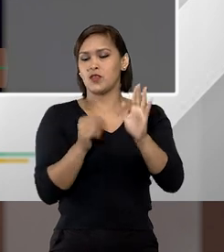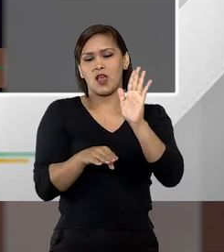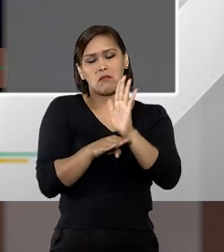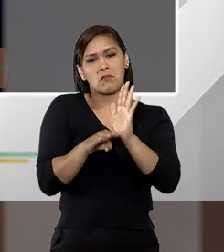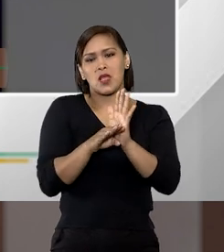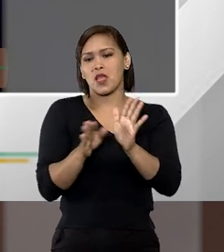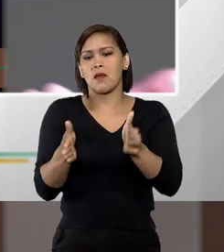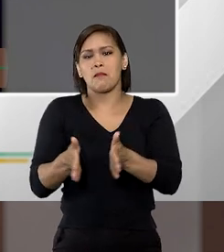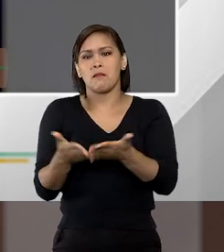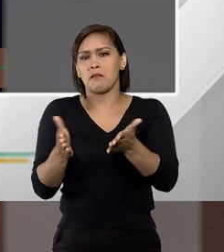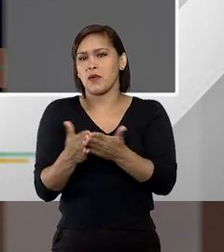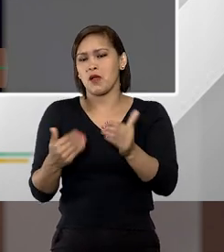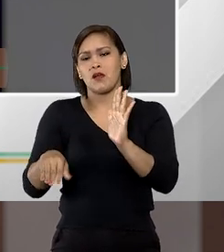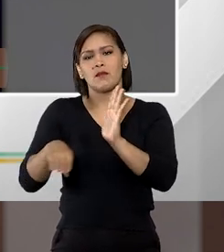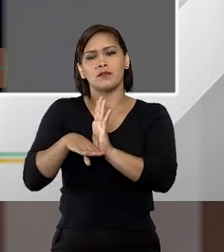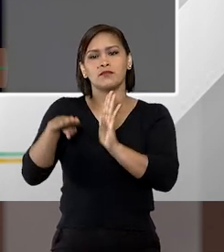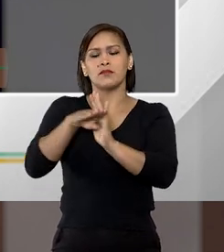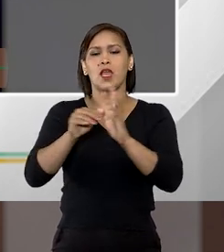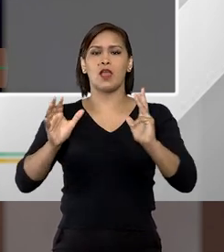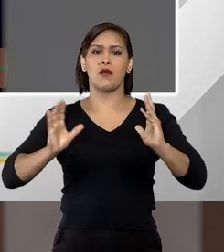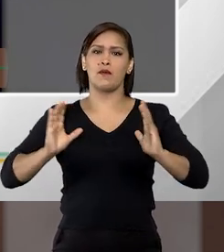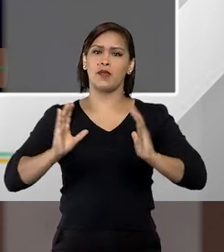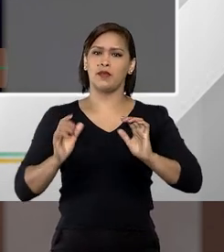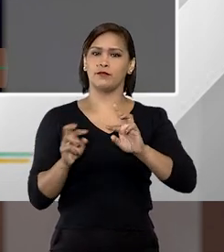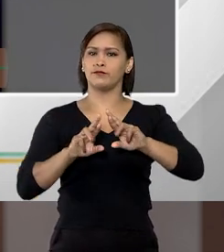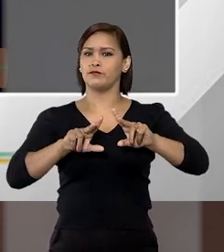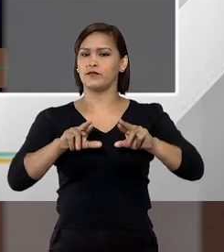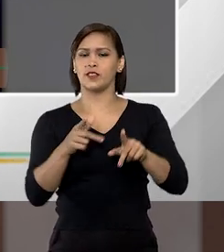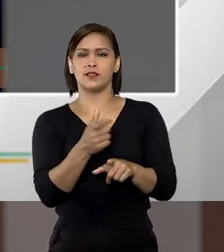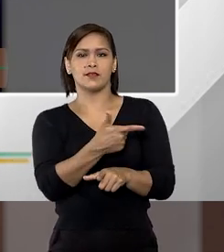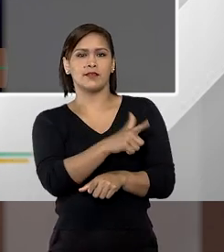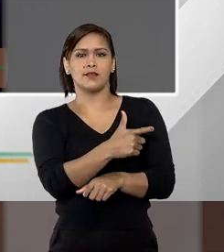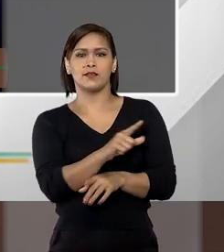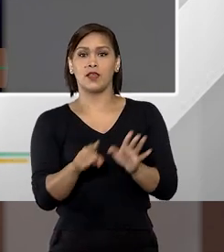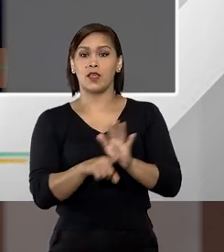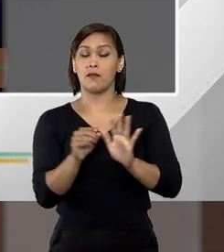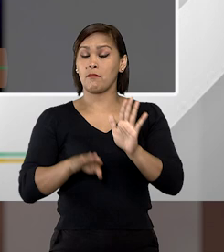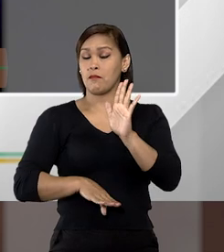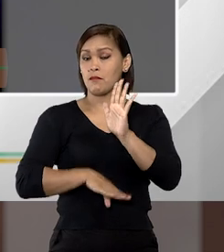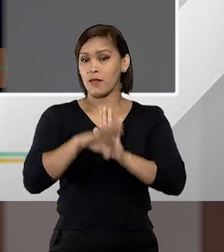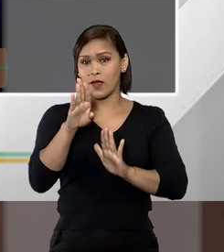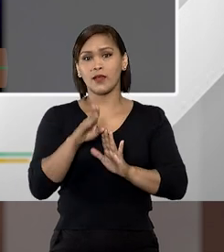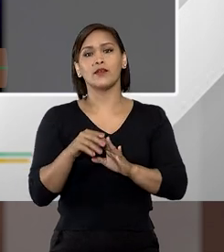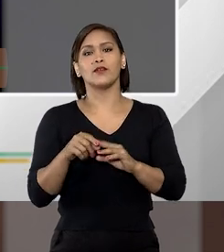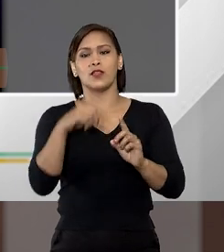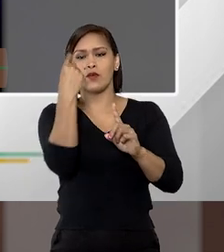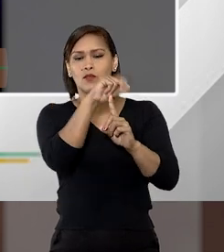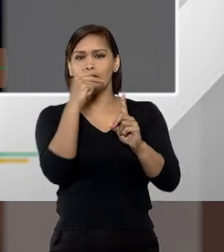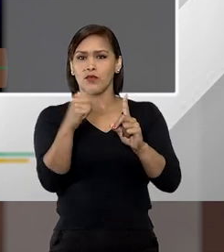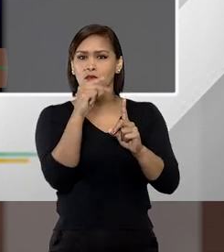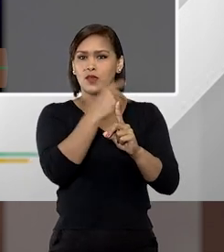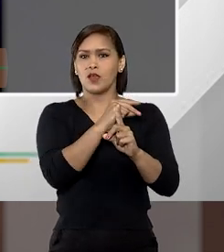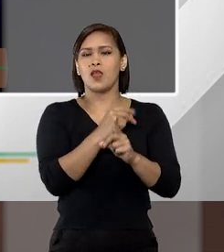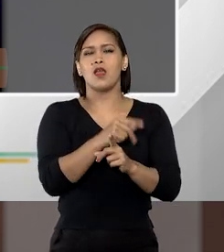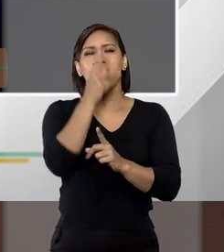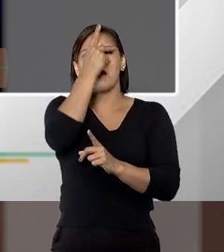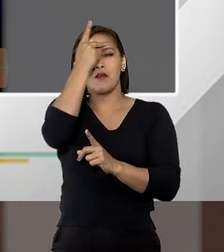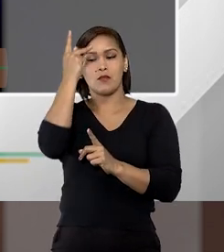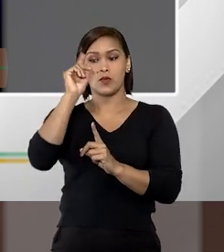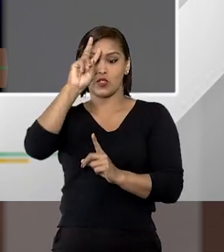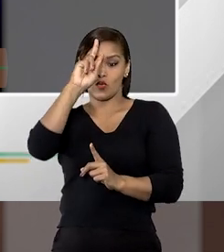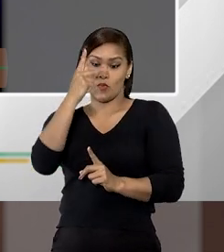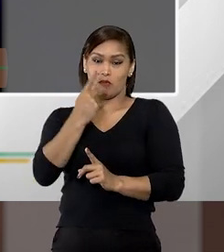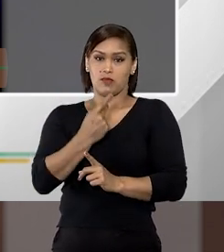classe social mais baixa ou uma classe social mais elevada, mas na maioria dos casos o agressor é uma pessoa extremamente egocêntrica,